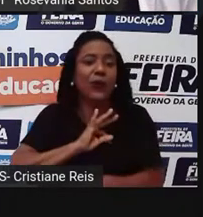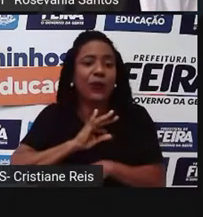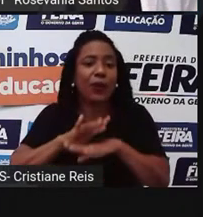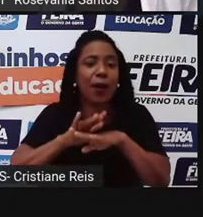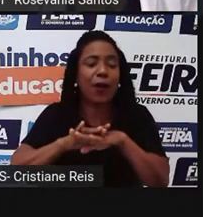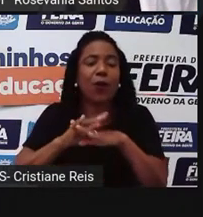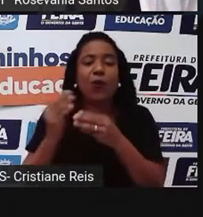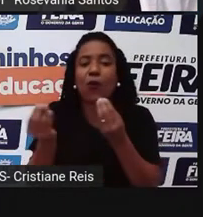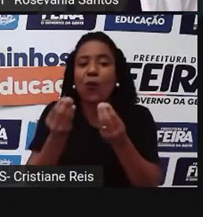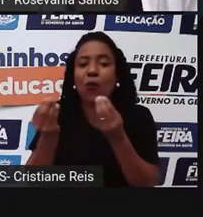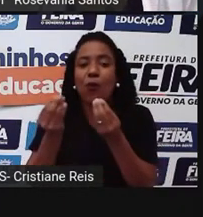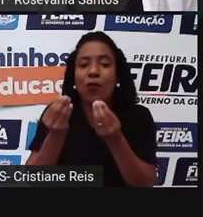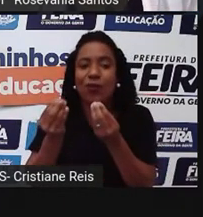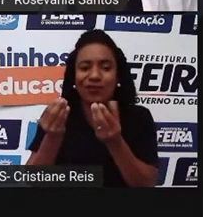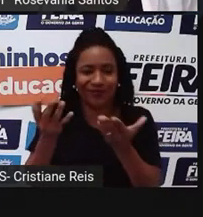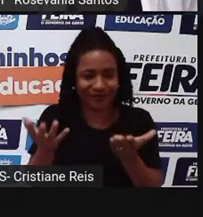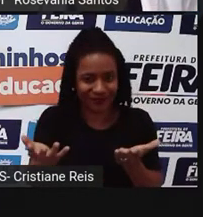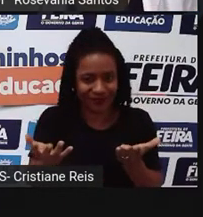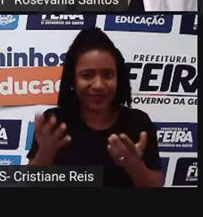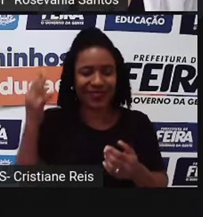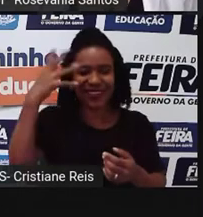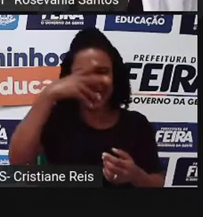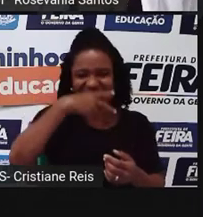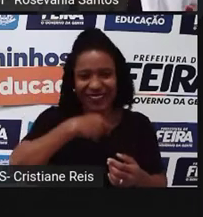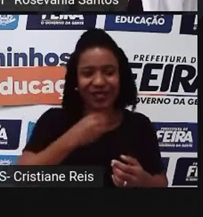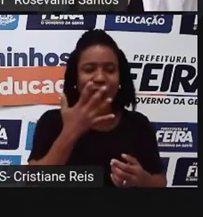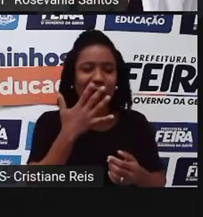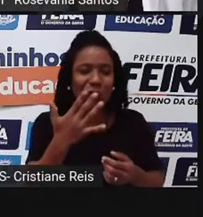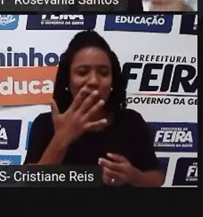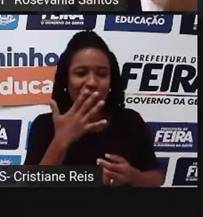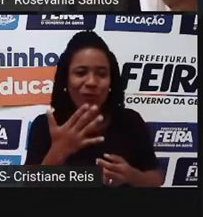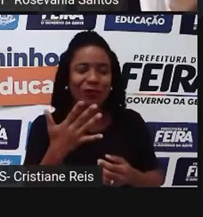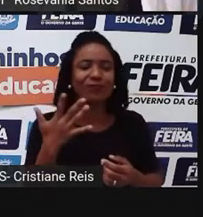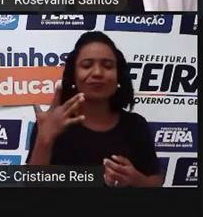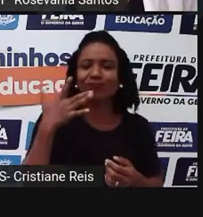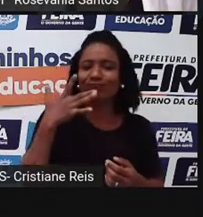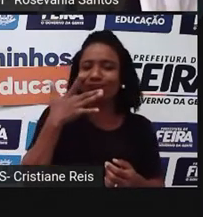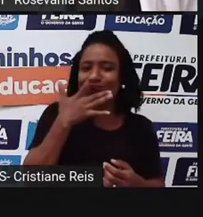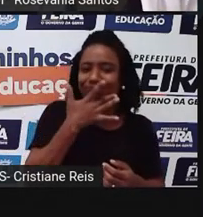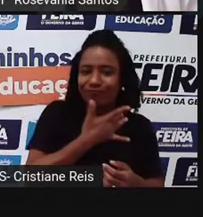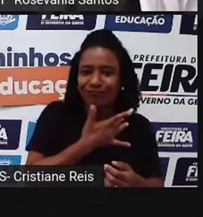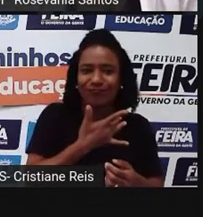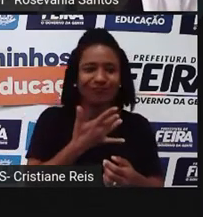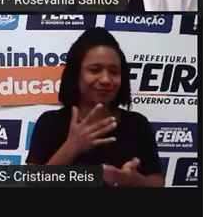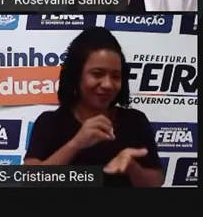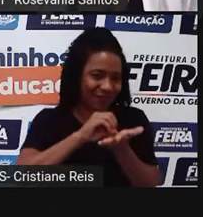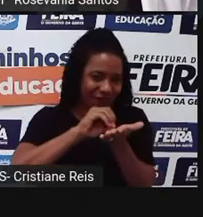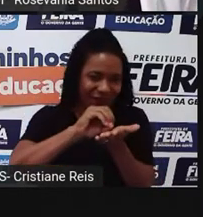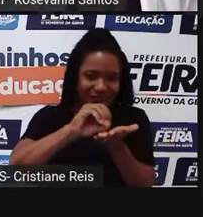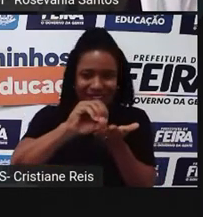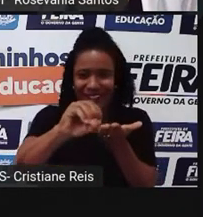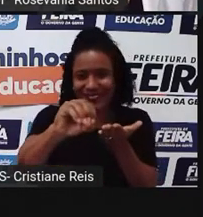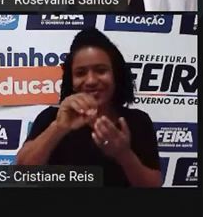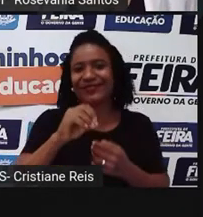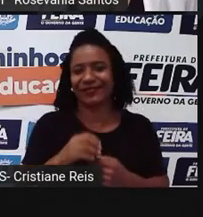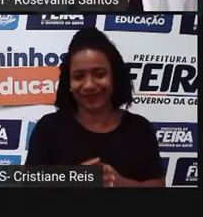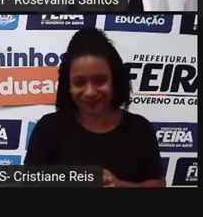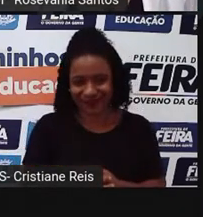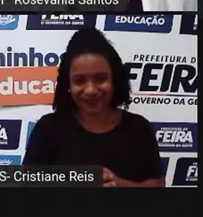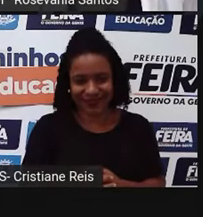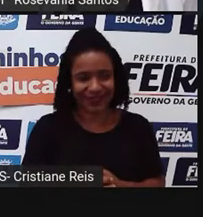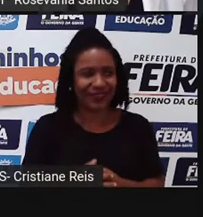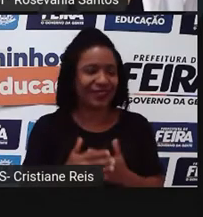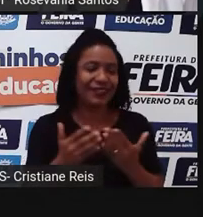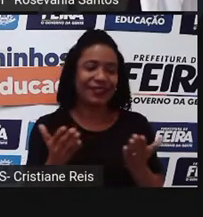daquilo que você vai fazer. E são lindas as cores, a textura, o gosto, gente, é totalmente diferente. Embora